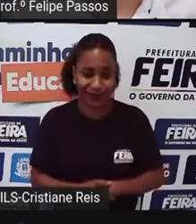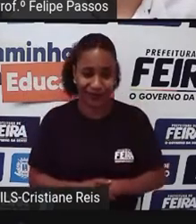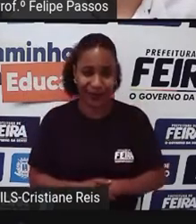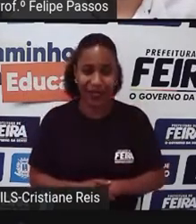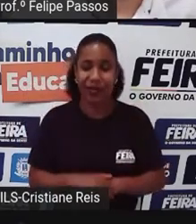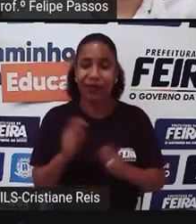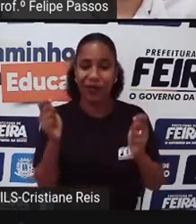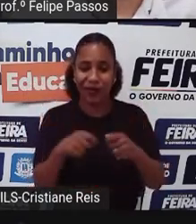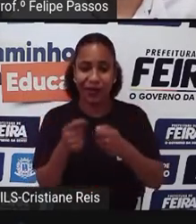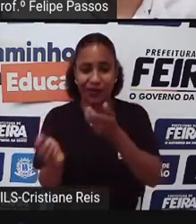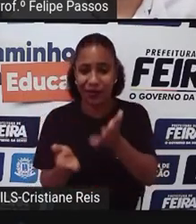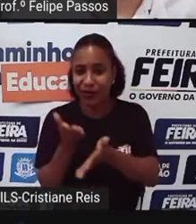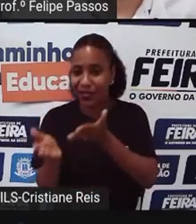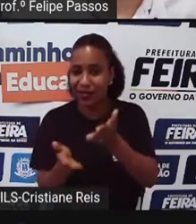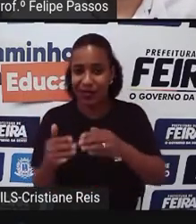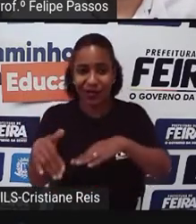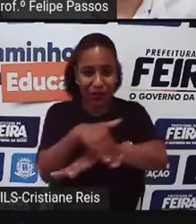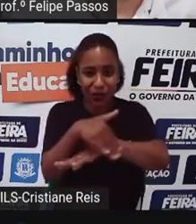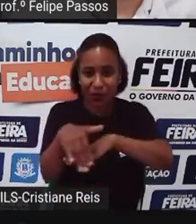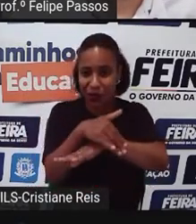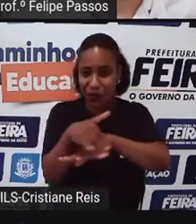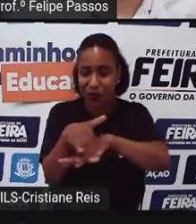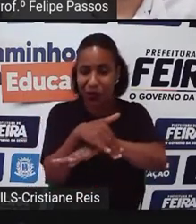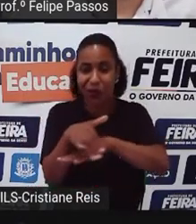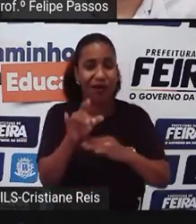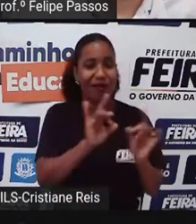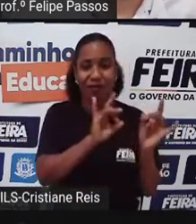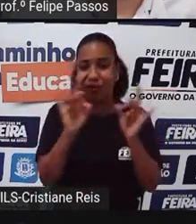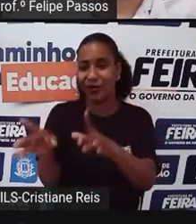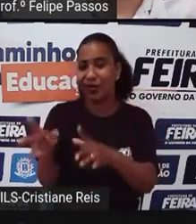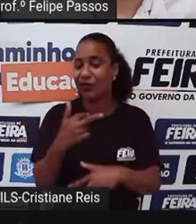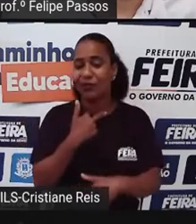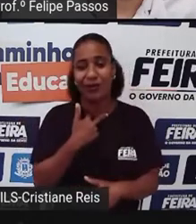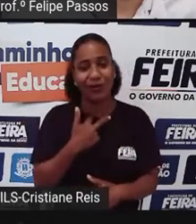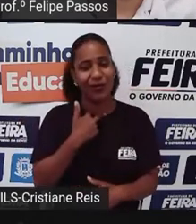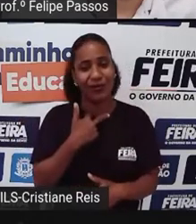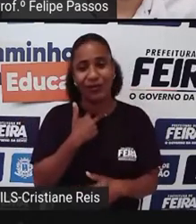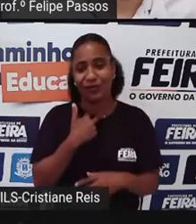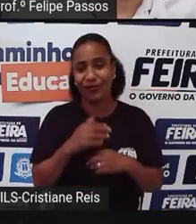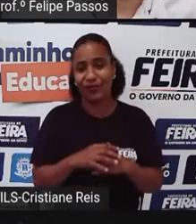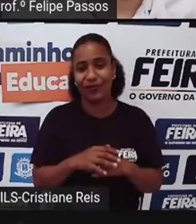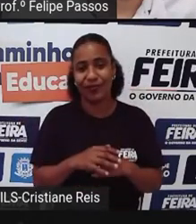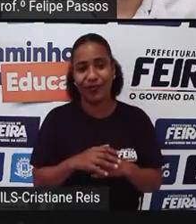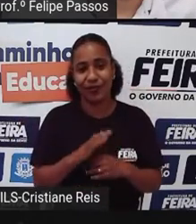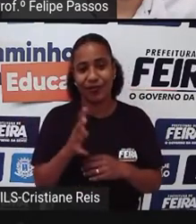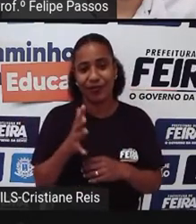cuidou Não devolve Para a rua Então o abrigo Hoje está Com aproximadamente